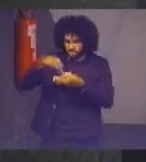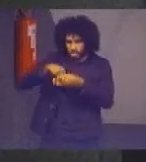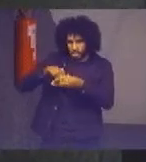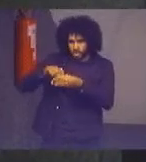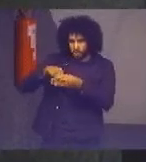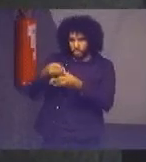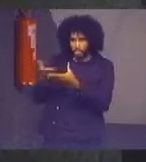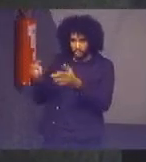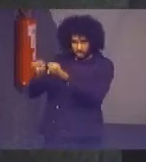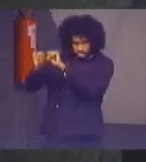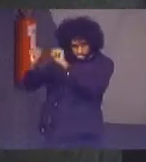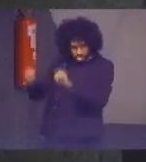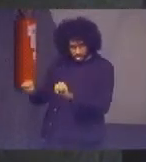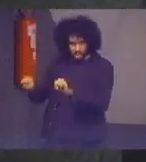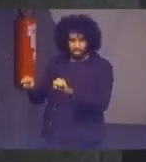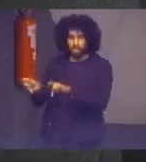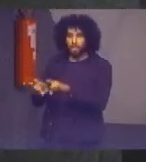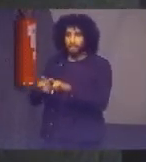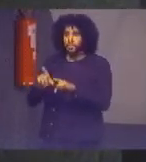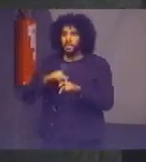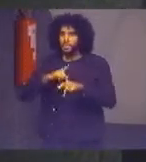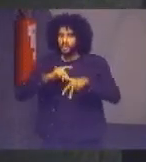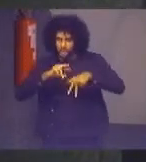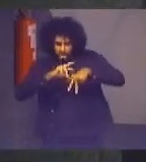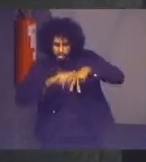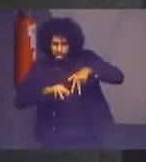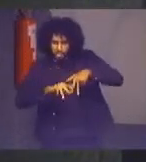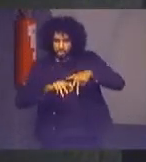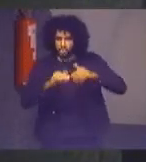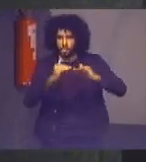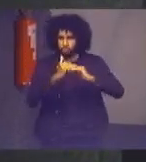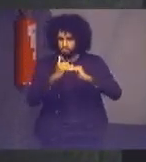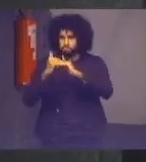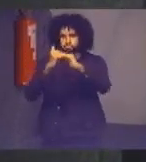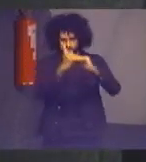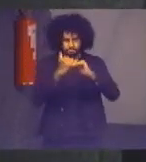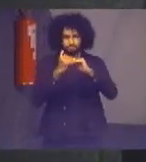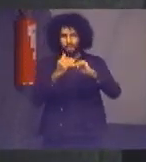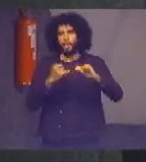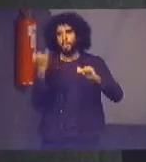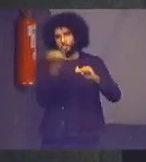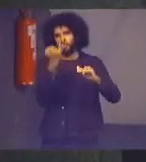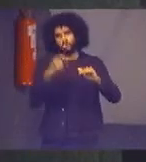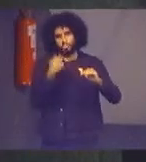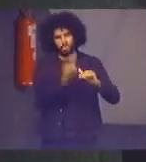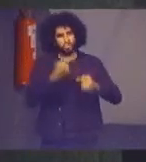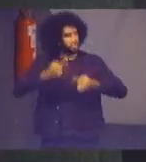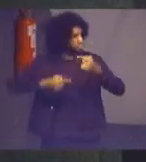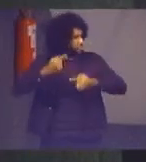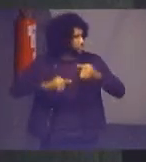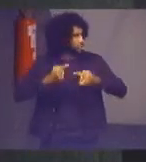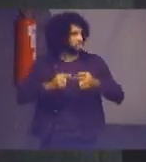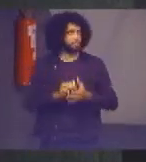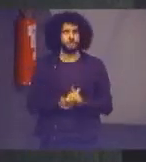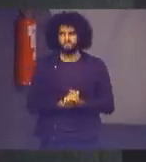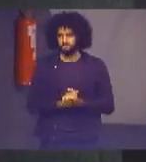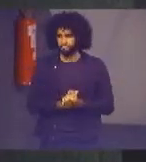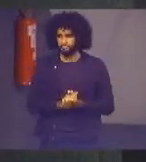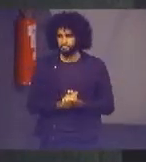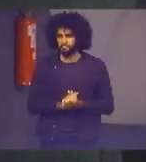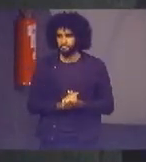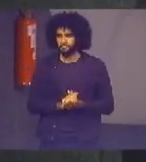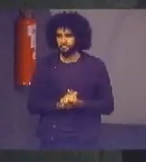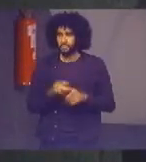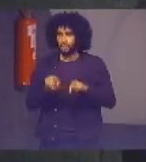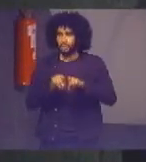igualdade de gênero que também faz parte do nosso das nossas políticas e o meio